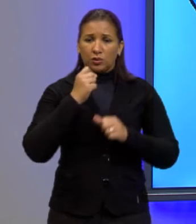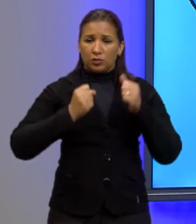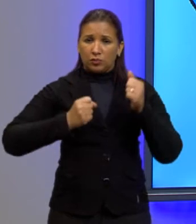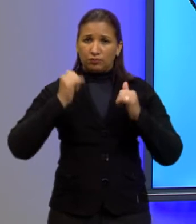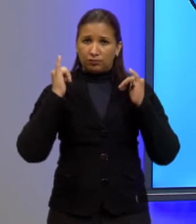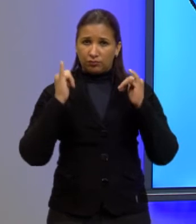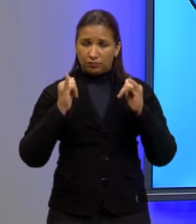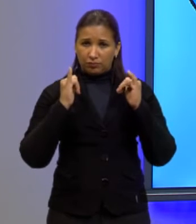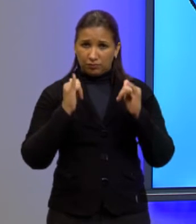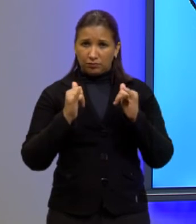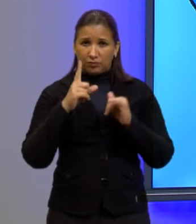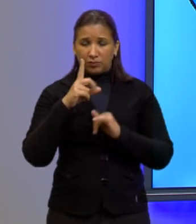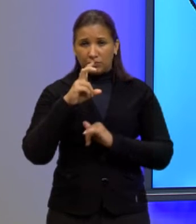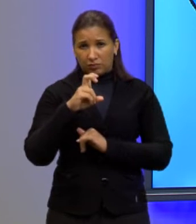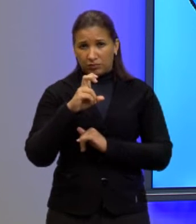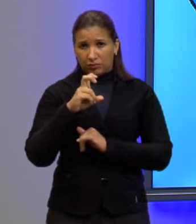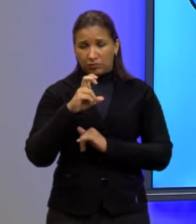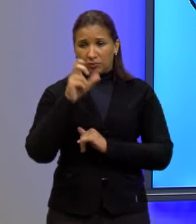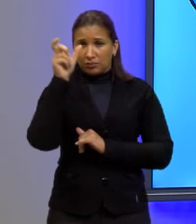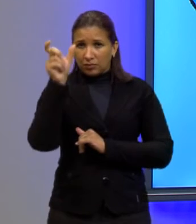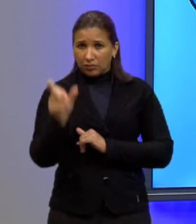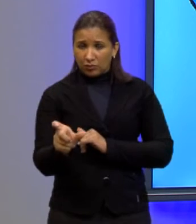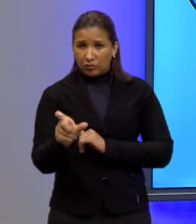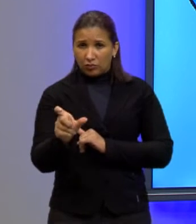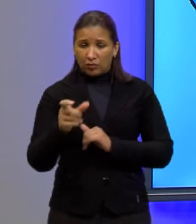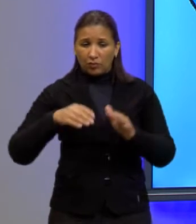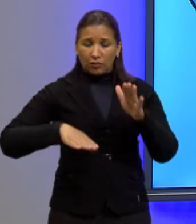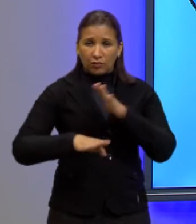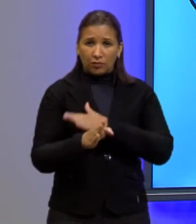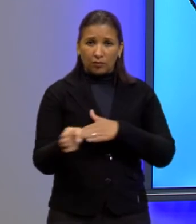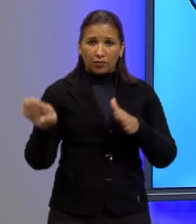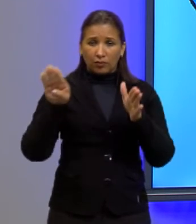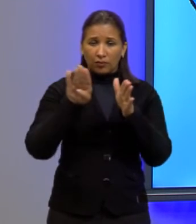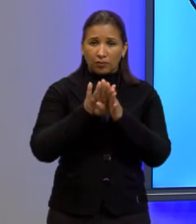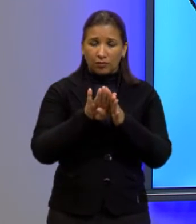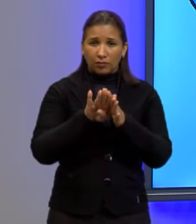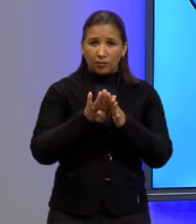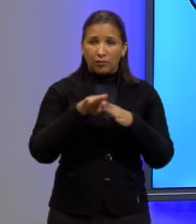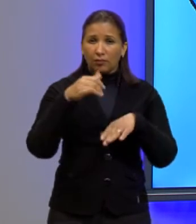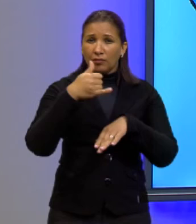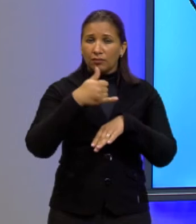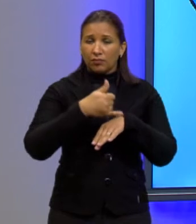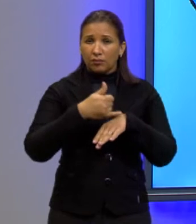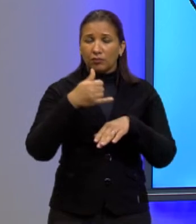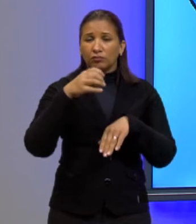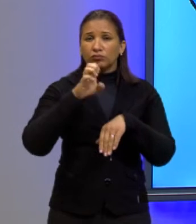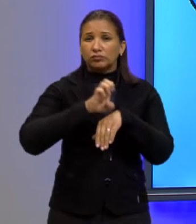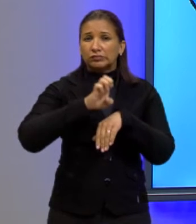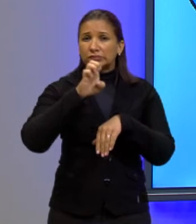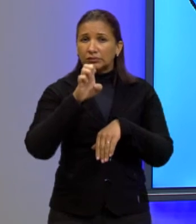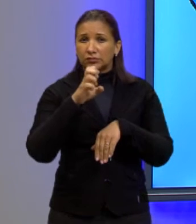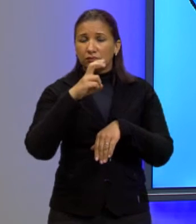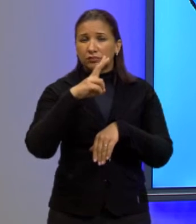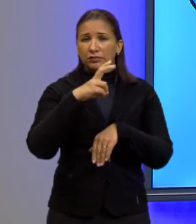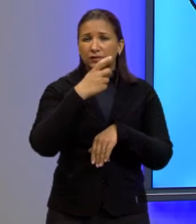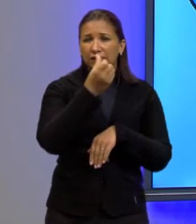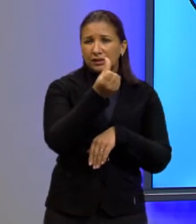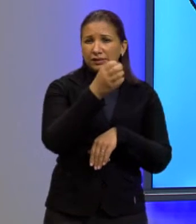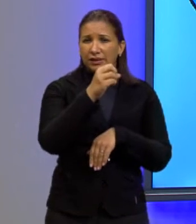passageiros cobra para uma excursão até a capital do seu estado 60 reais de cada passageiro